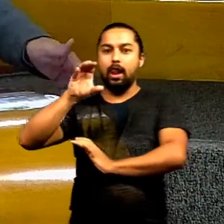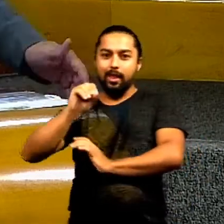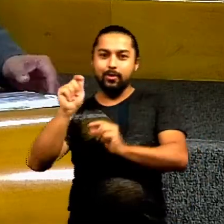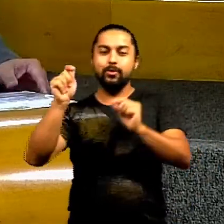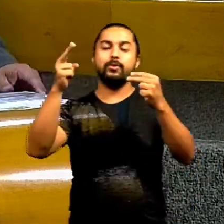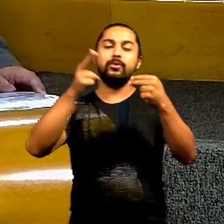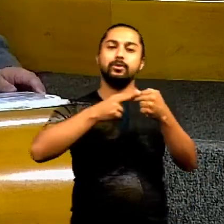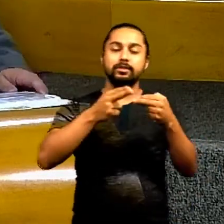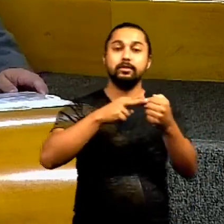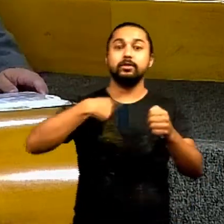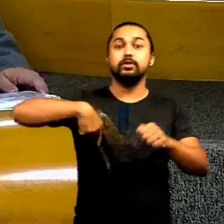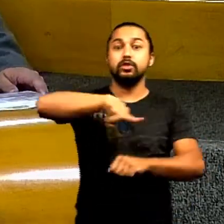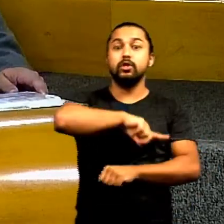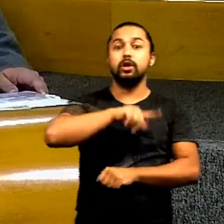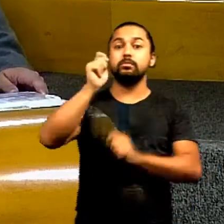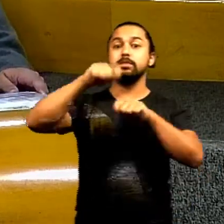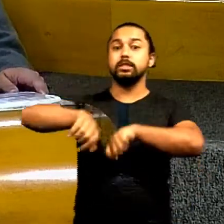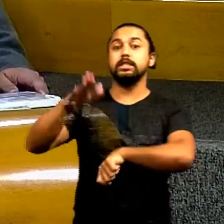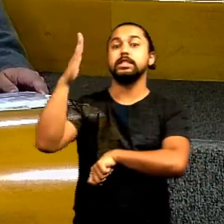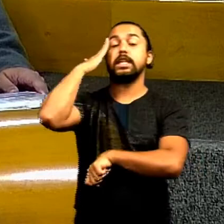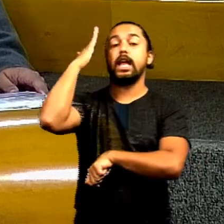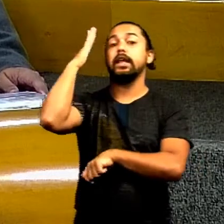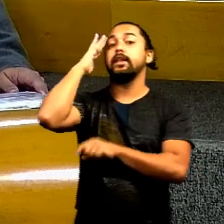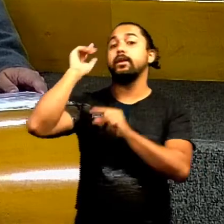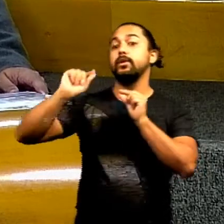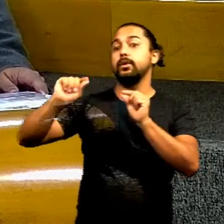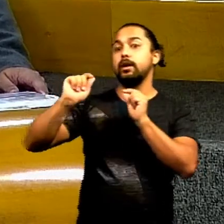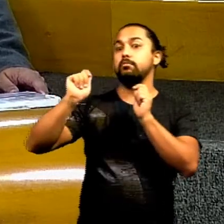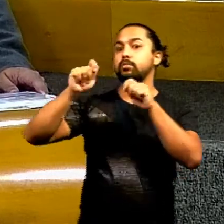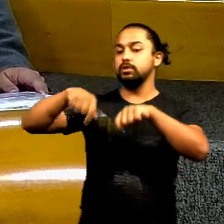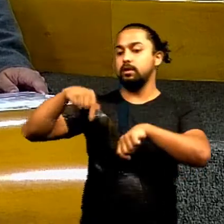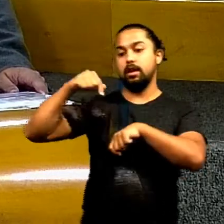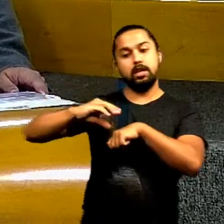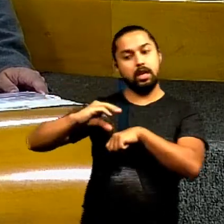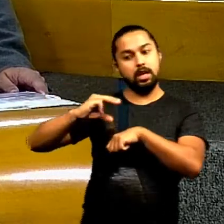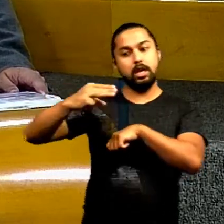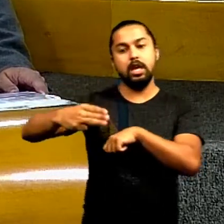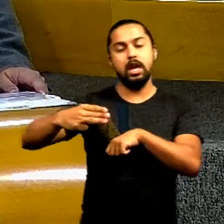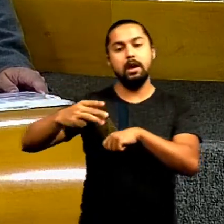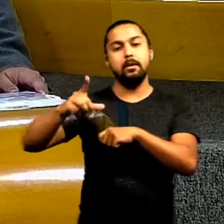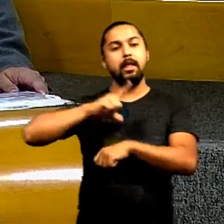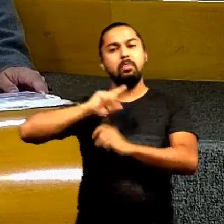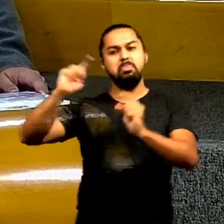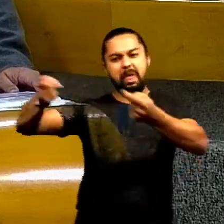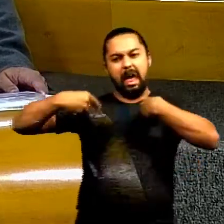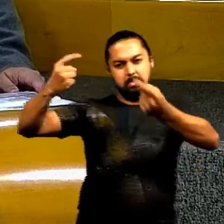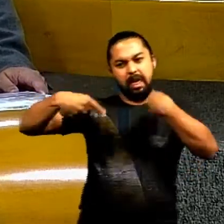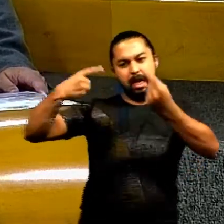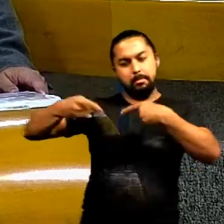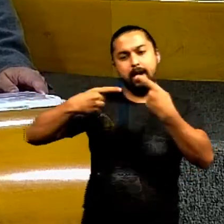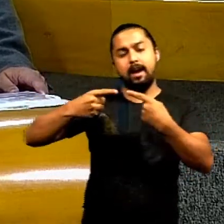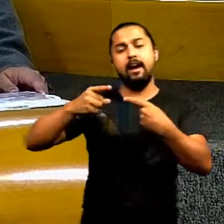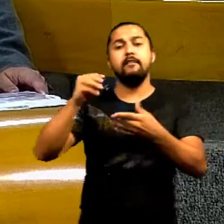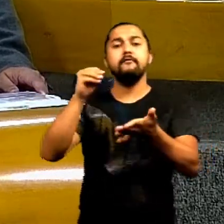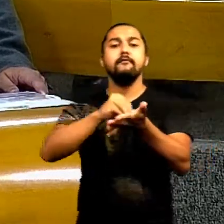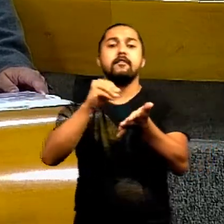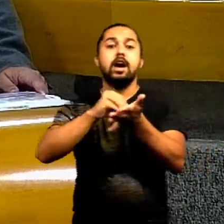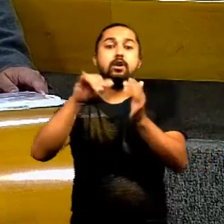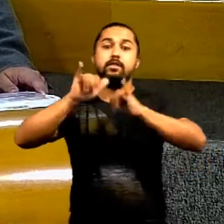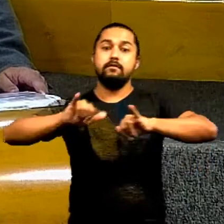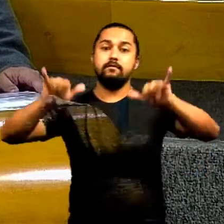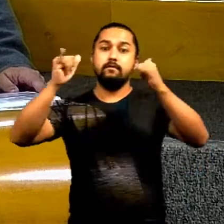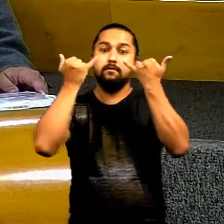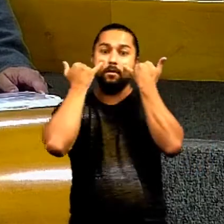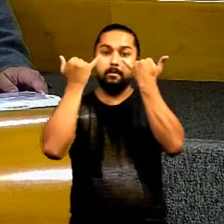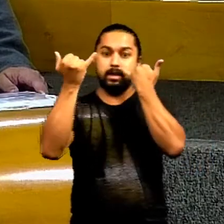então nós temos que entender e aí para que essa casa não seja ridicularizada com a falta de informação e